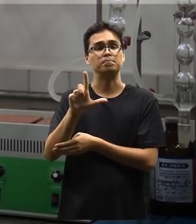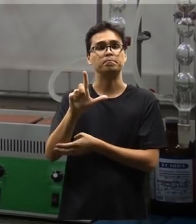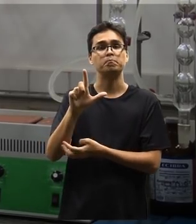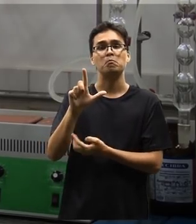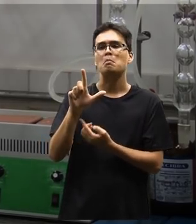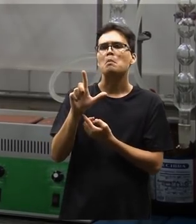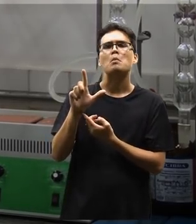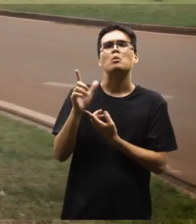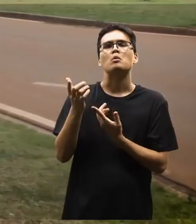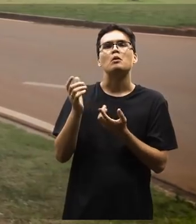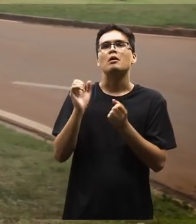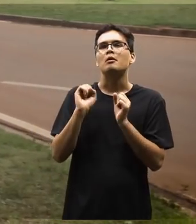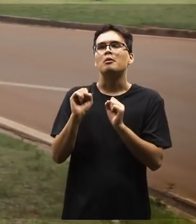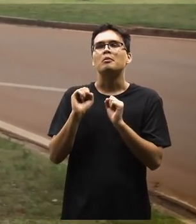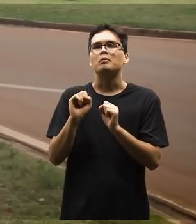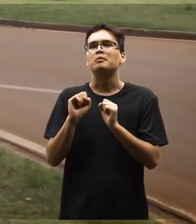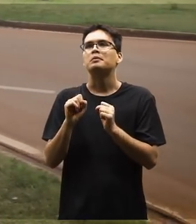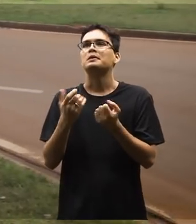atuar